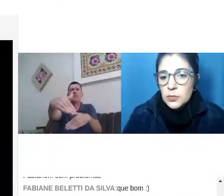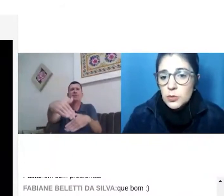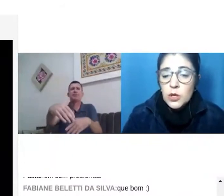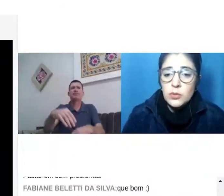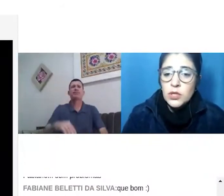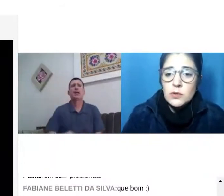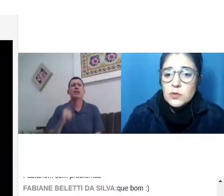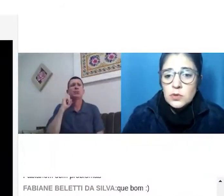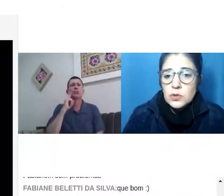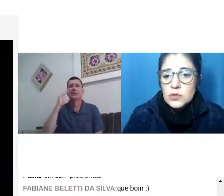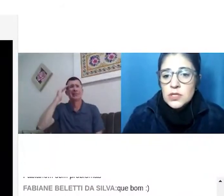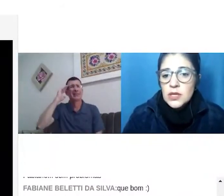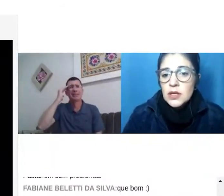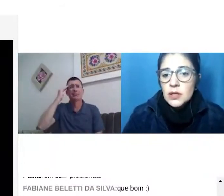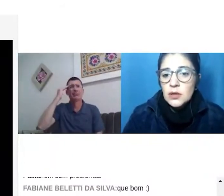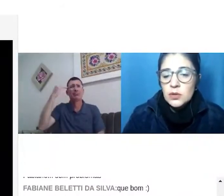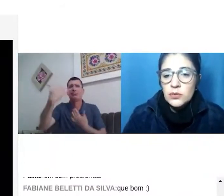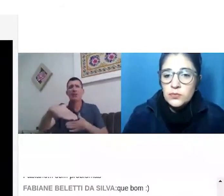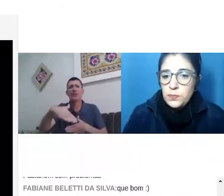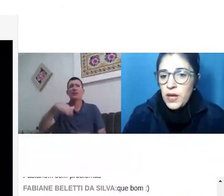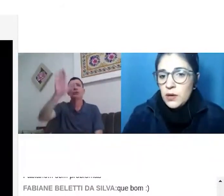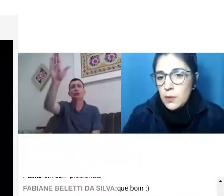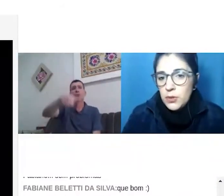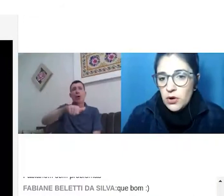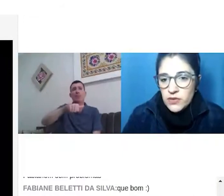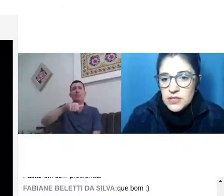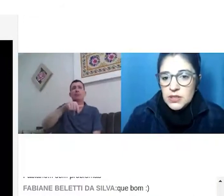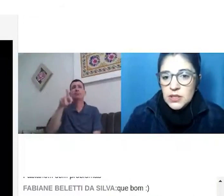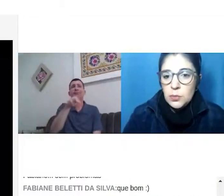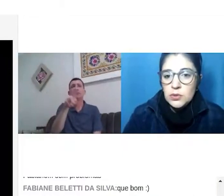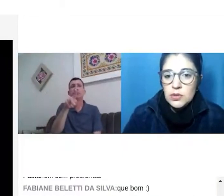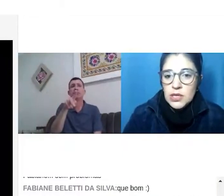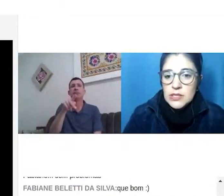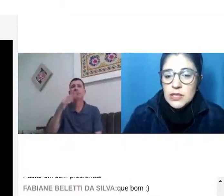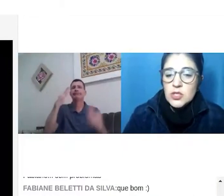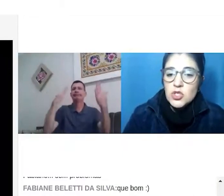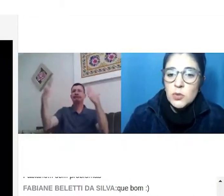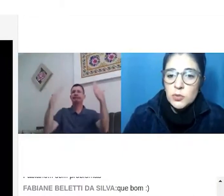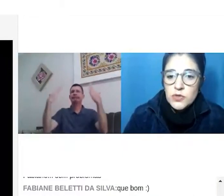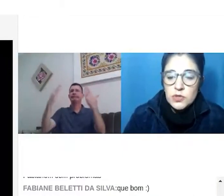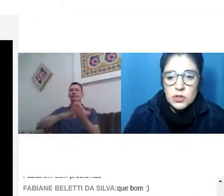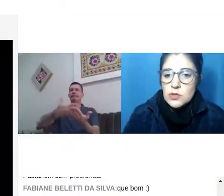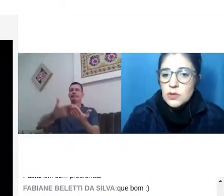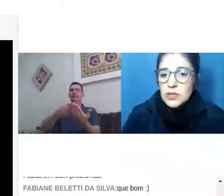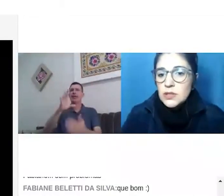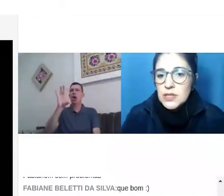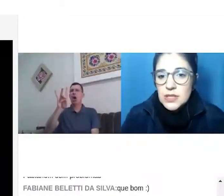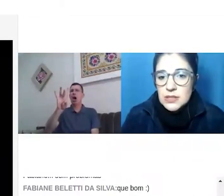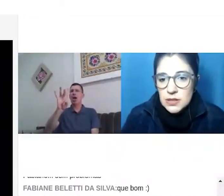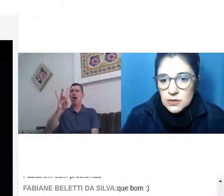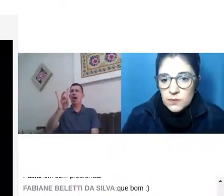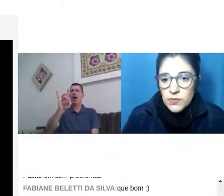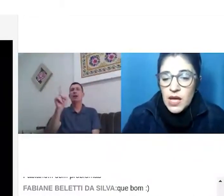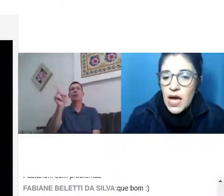exemplo, por que os surdos, quando pegam uma prova escrita em língua portuguesa, chamam o professor? Não estou entendendo essa